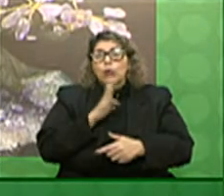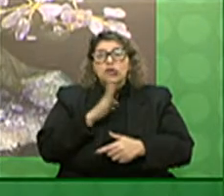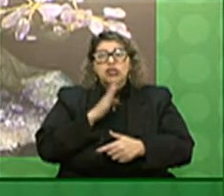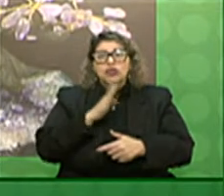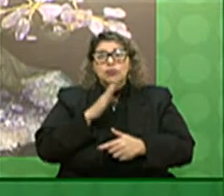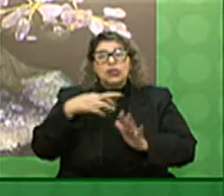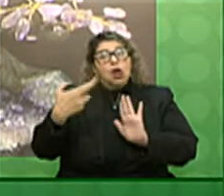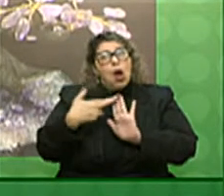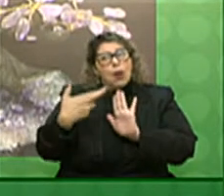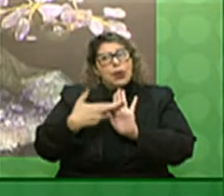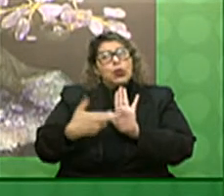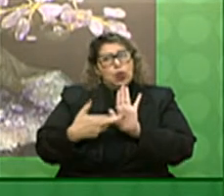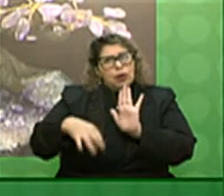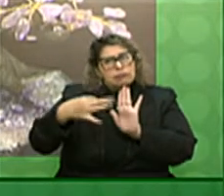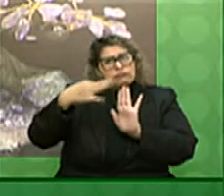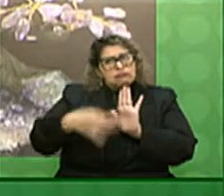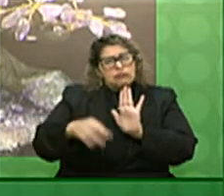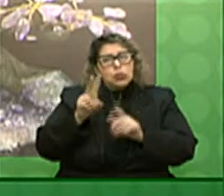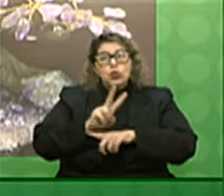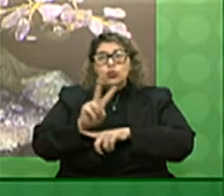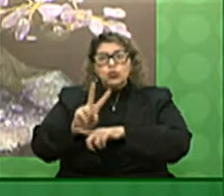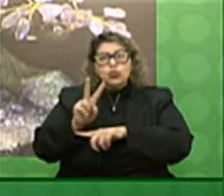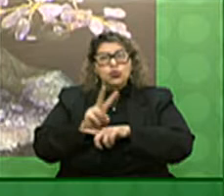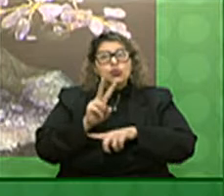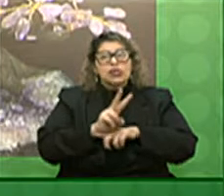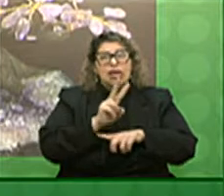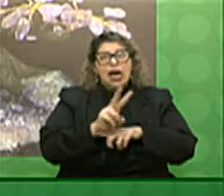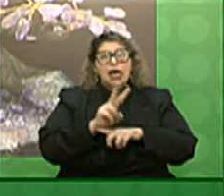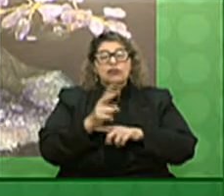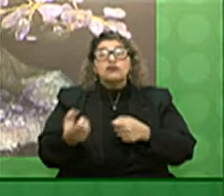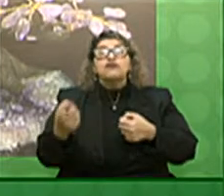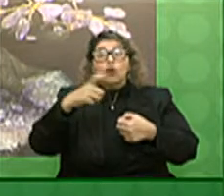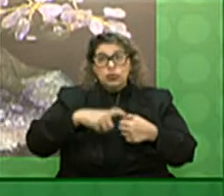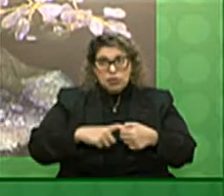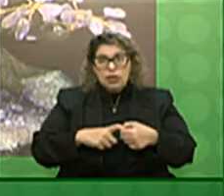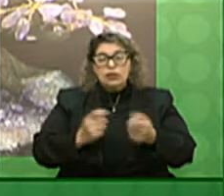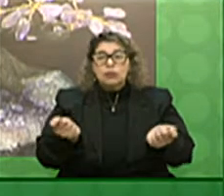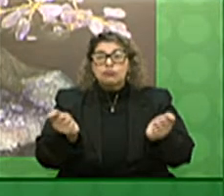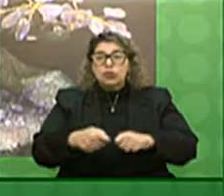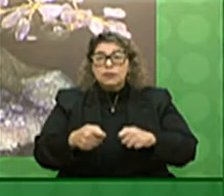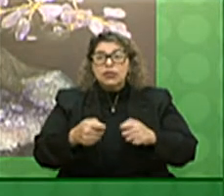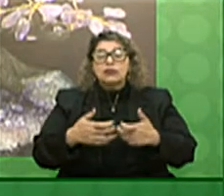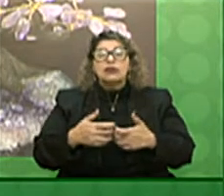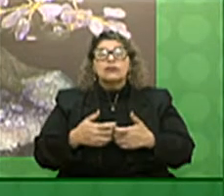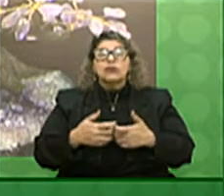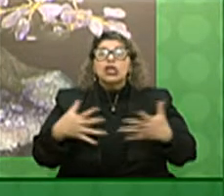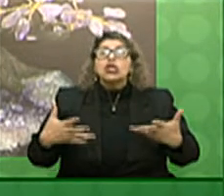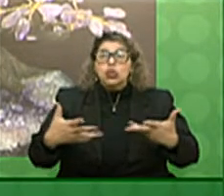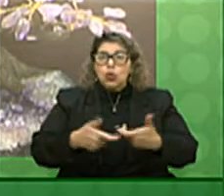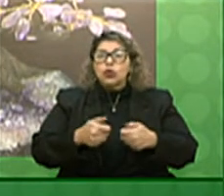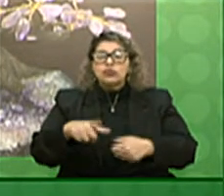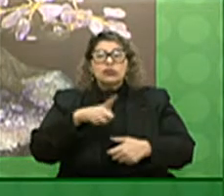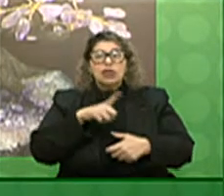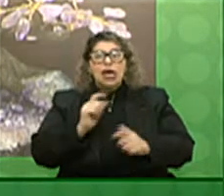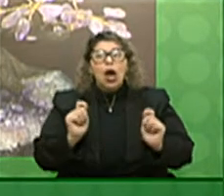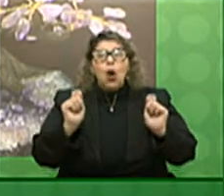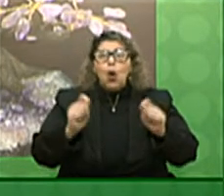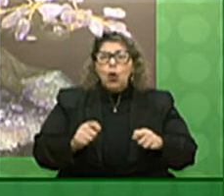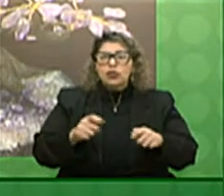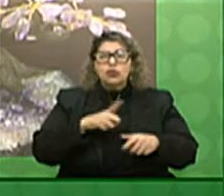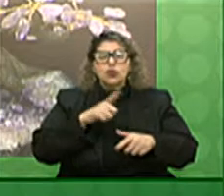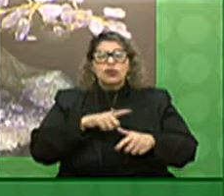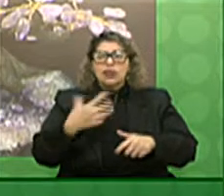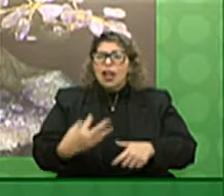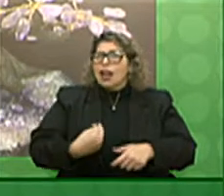com protocolos com todos os cuidados fazer a retomada e possibilitar que todos tenham condições de